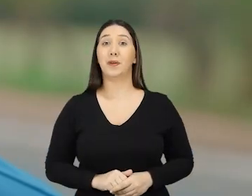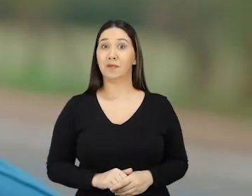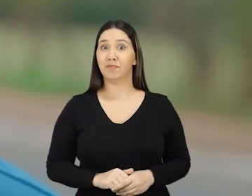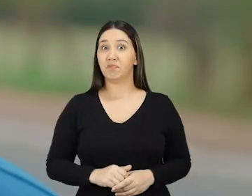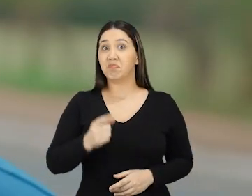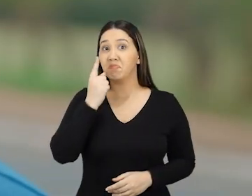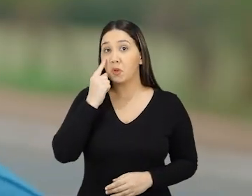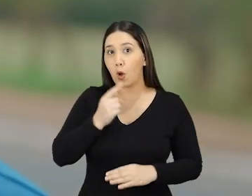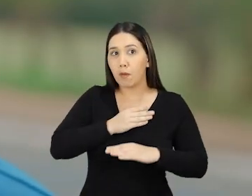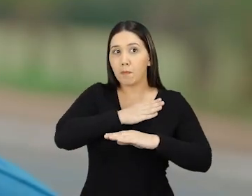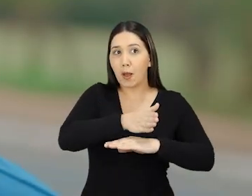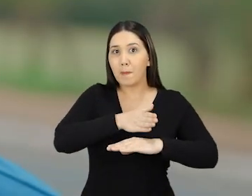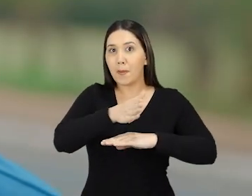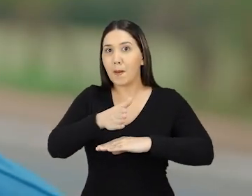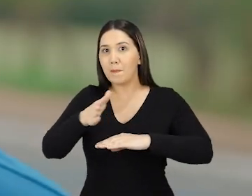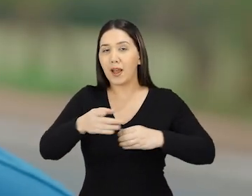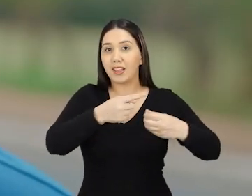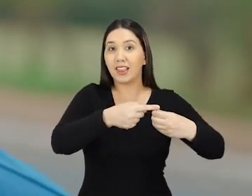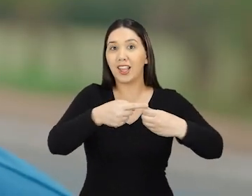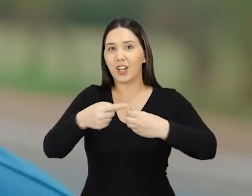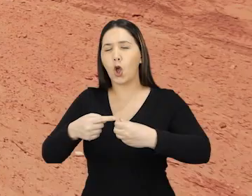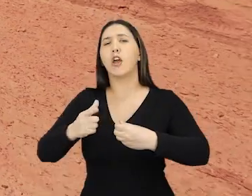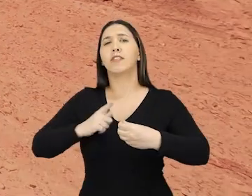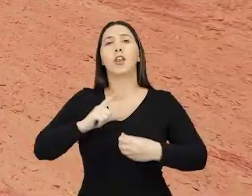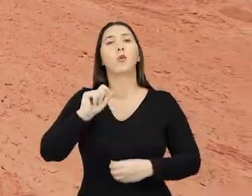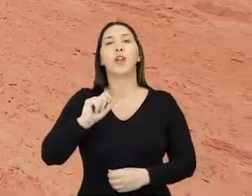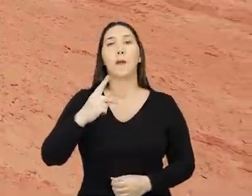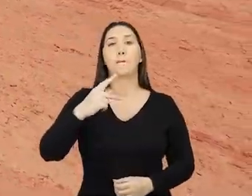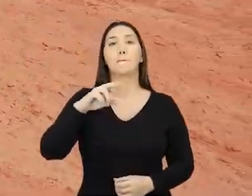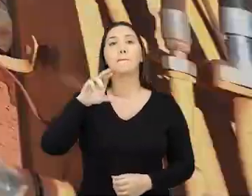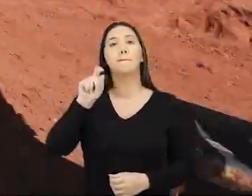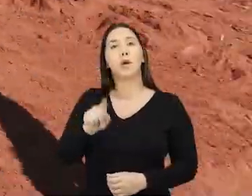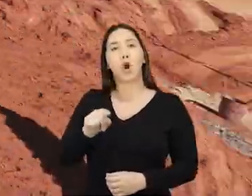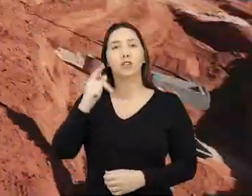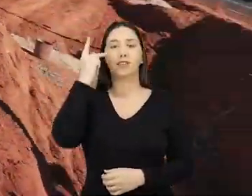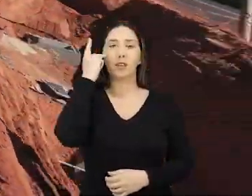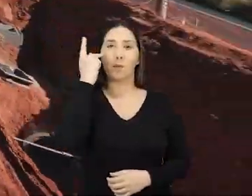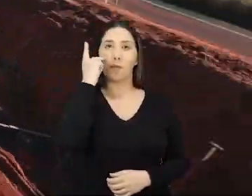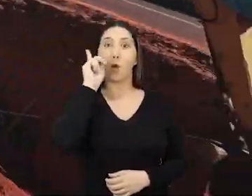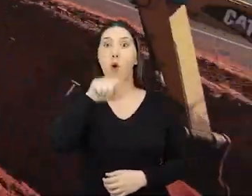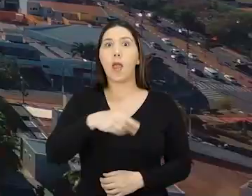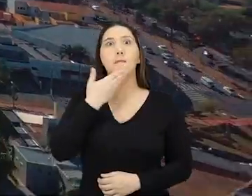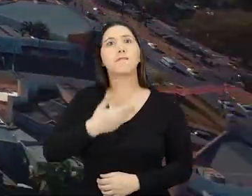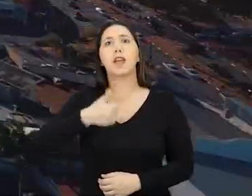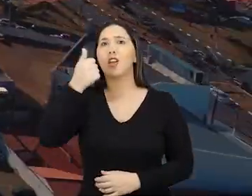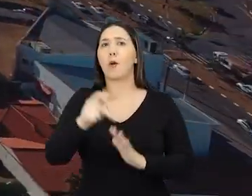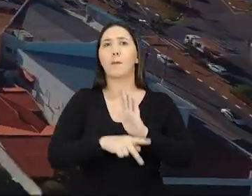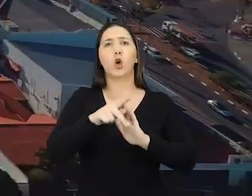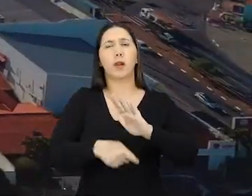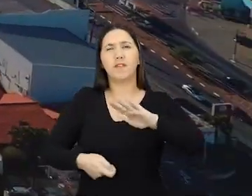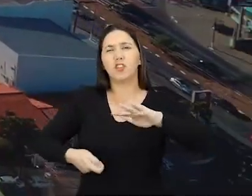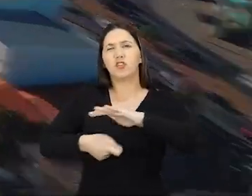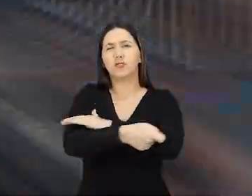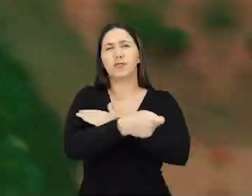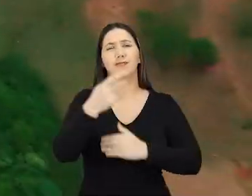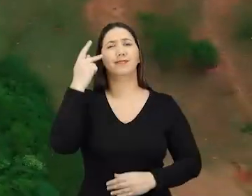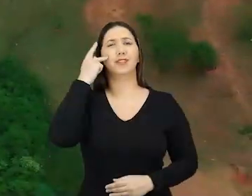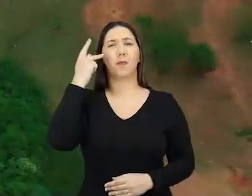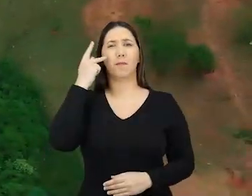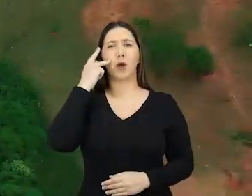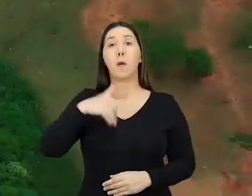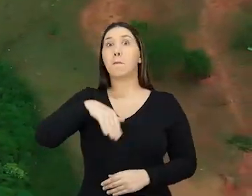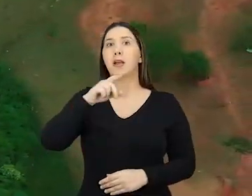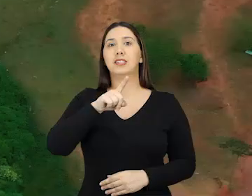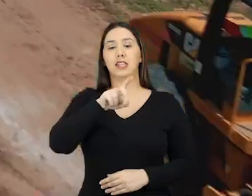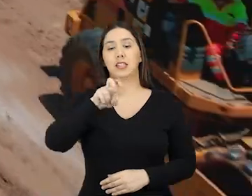e nessas andanças, eu levei para o interior do estado o Pro São Paulo. O maior programa de investimentos e obras da história do nosso estado. São mais de